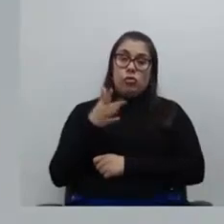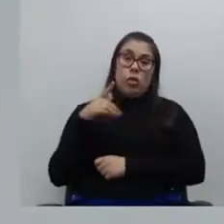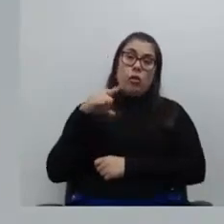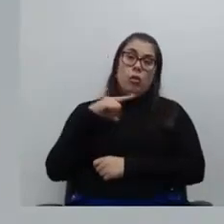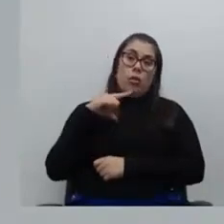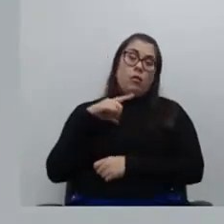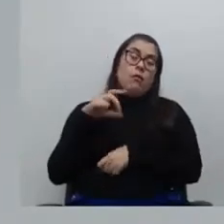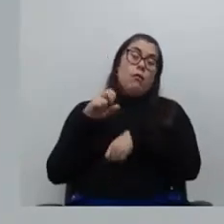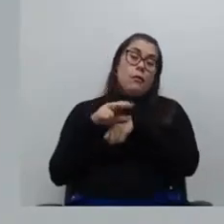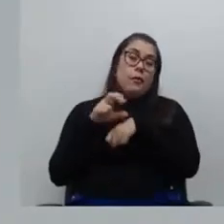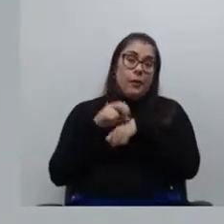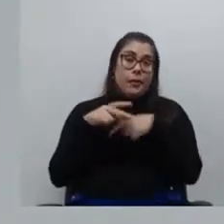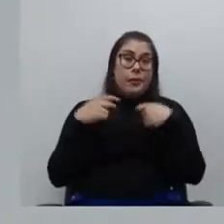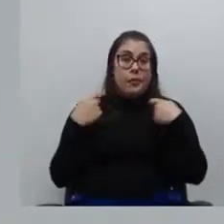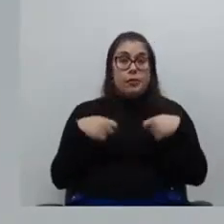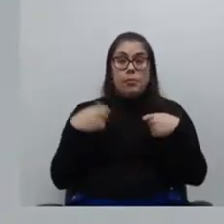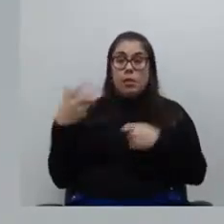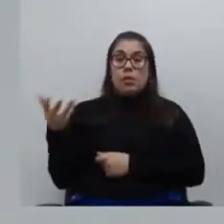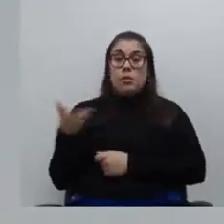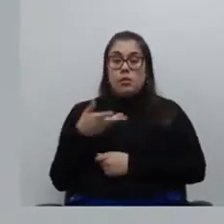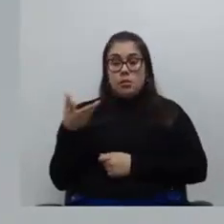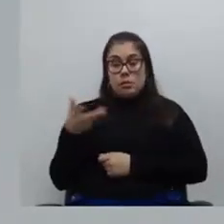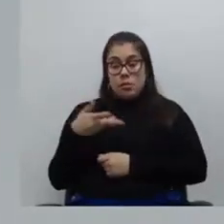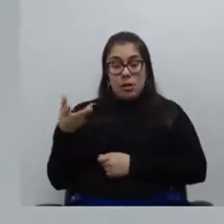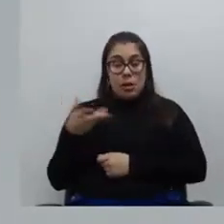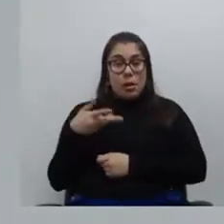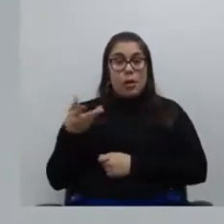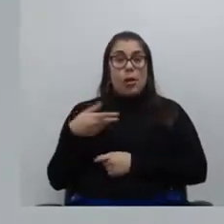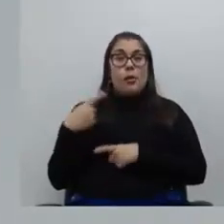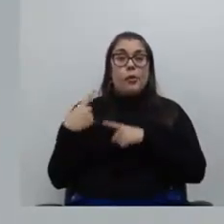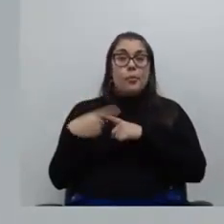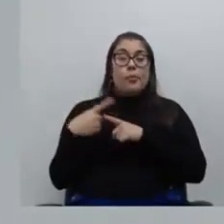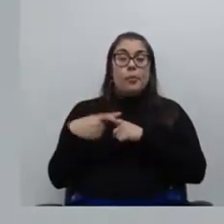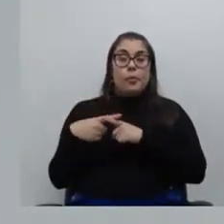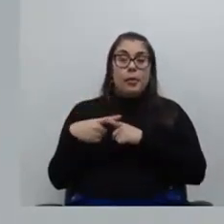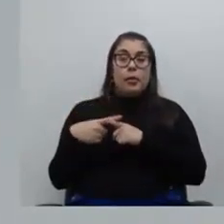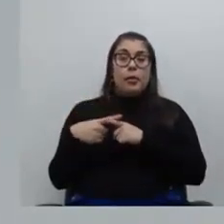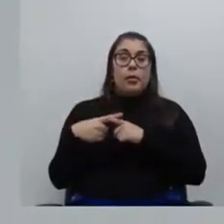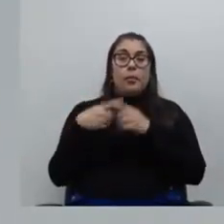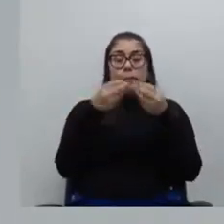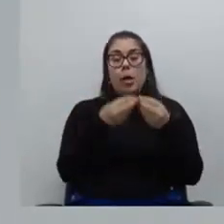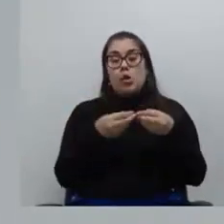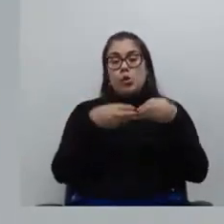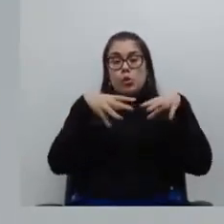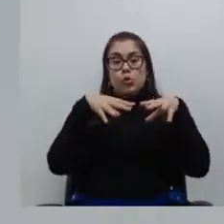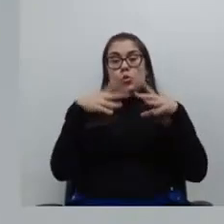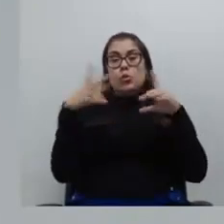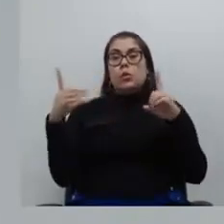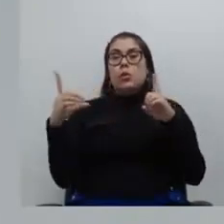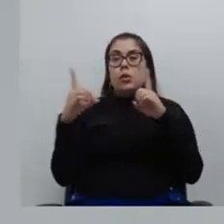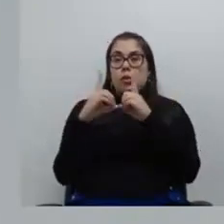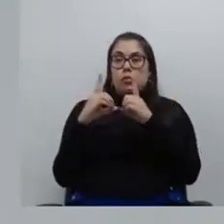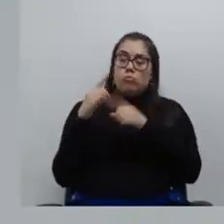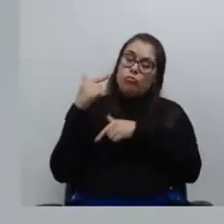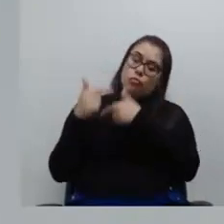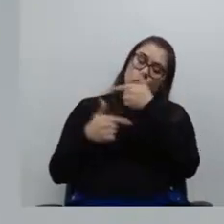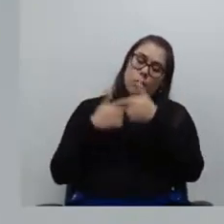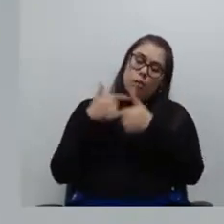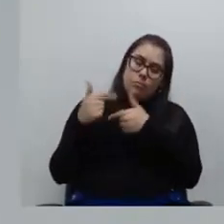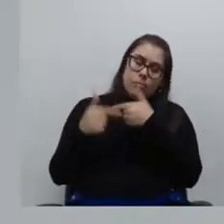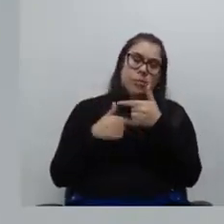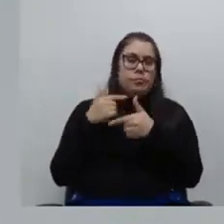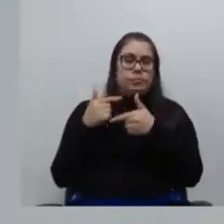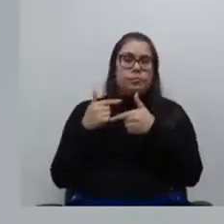Então, acho que a gente tem que correr quando acontece um negócio desse, porque, de uma certa maneira, as estruturas, os atendimentos, as condições de trabalho,